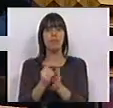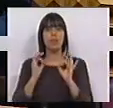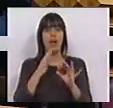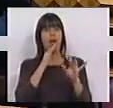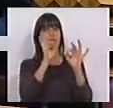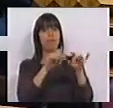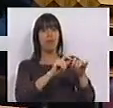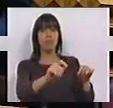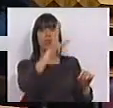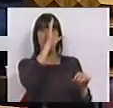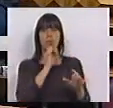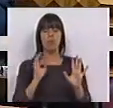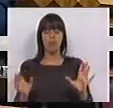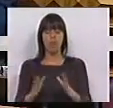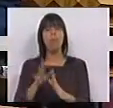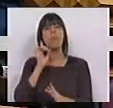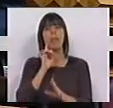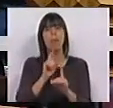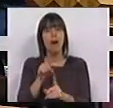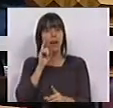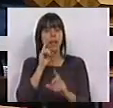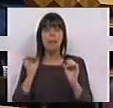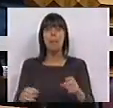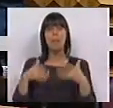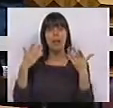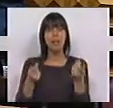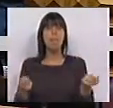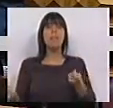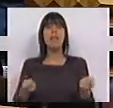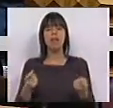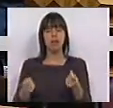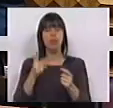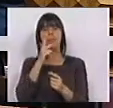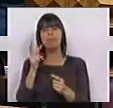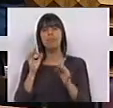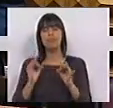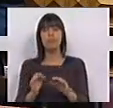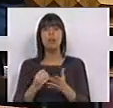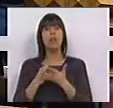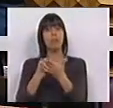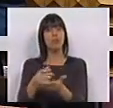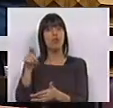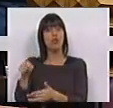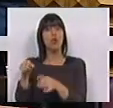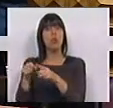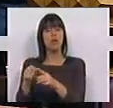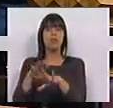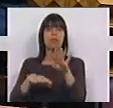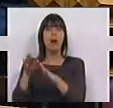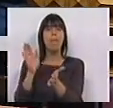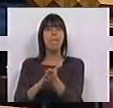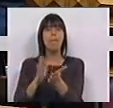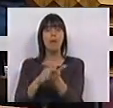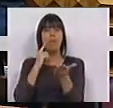Nomeadamente, importa garantir os princípios da imediação e da plenitude da assistência dos juízes na produção da